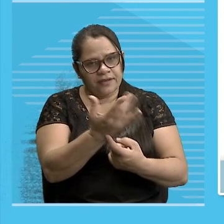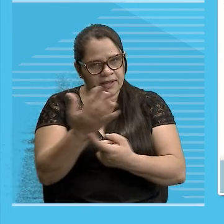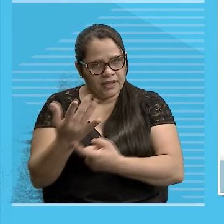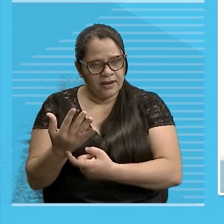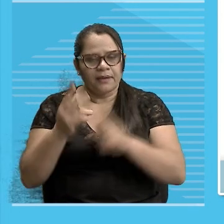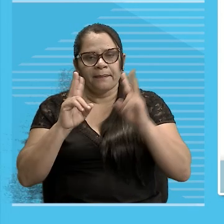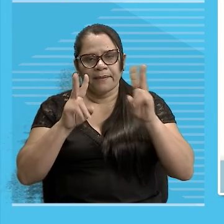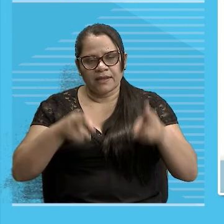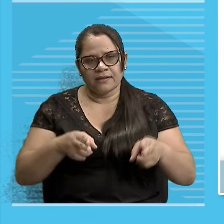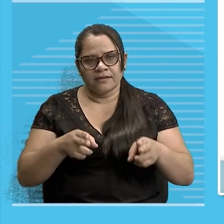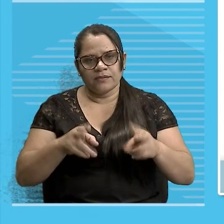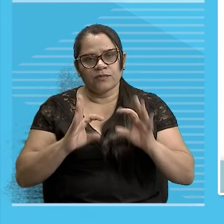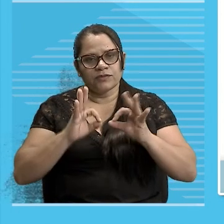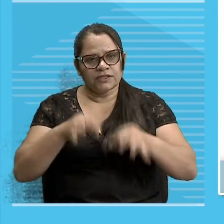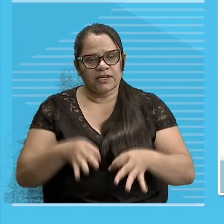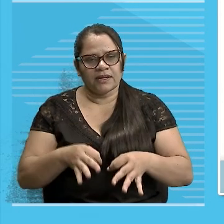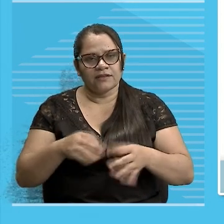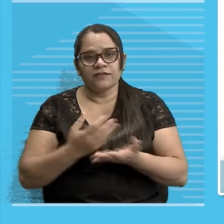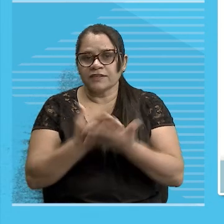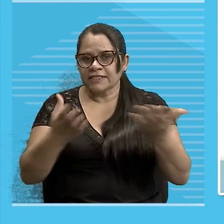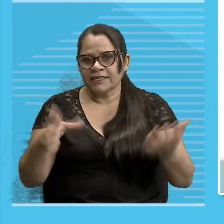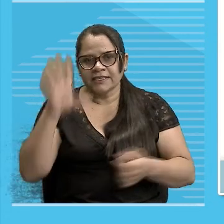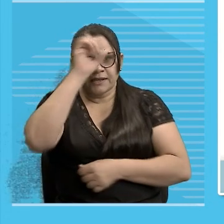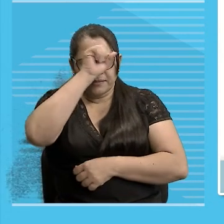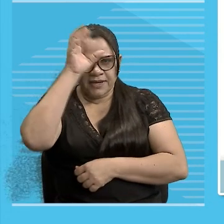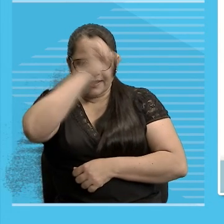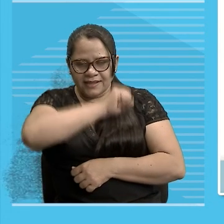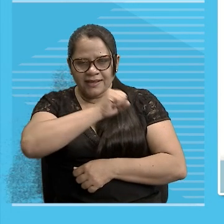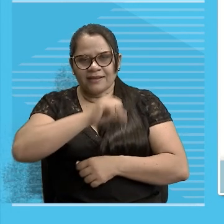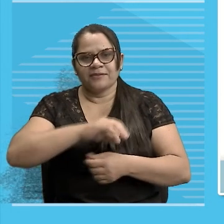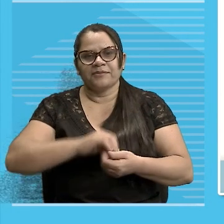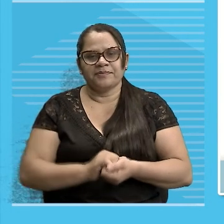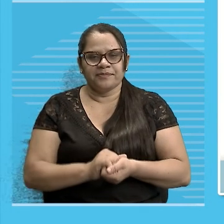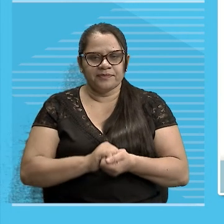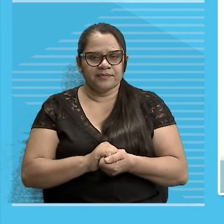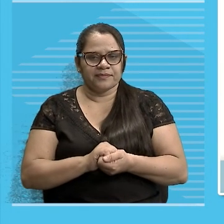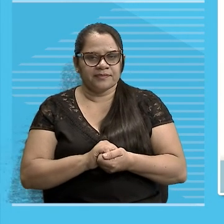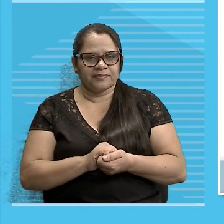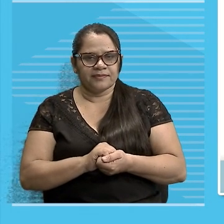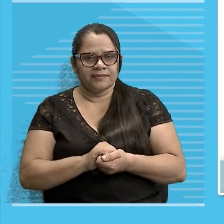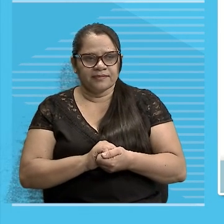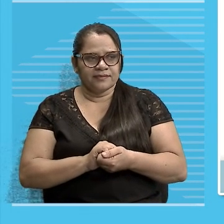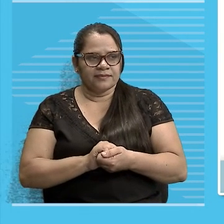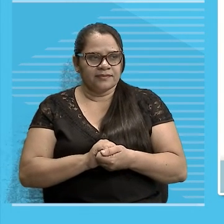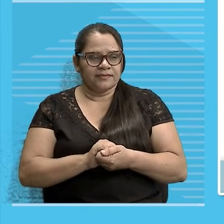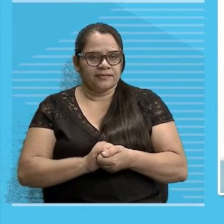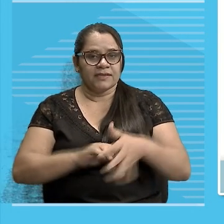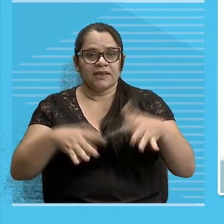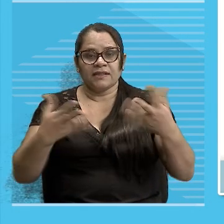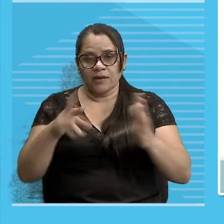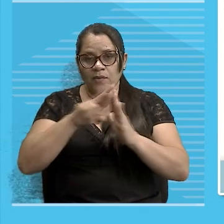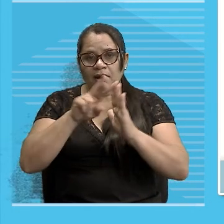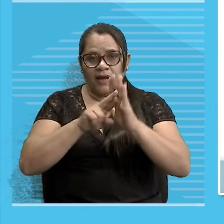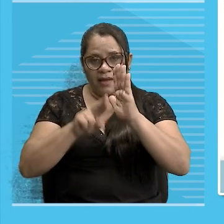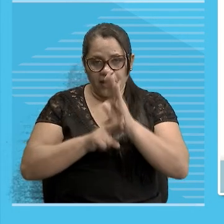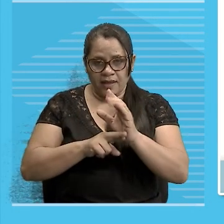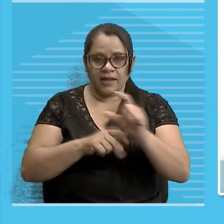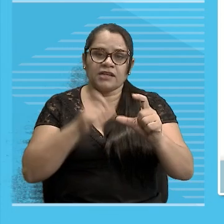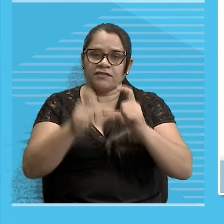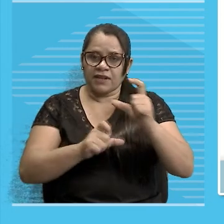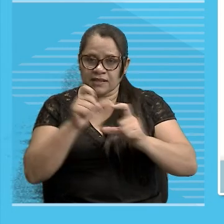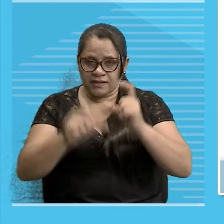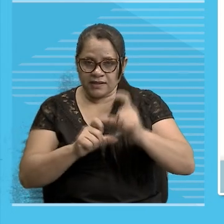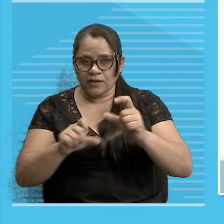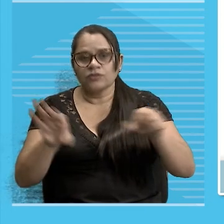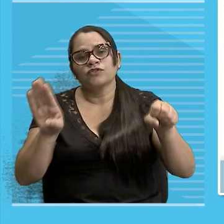Beleza? Captaram nenéns? Olha aí como é top Né? Então Essa regra de flexão Dos substantivos